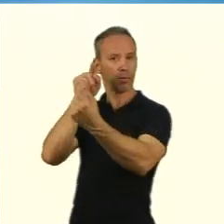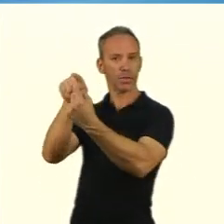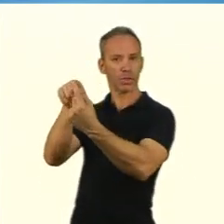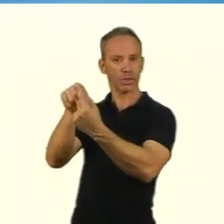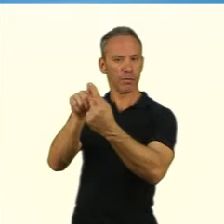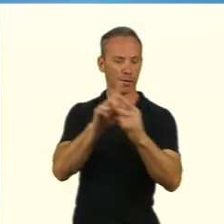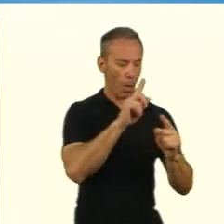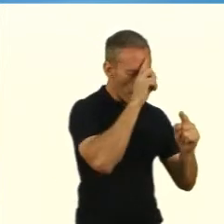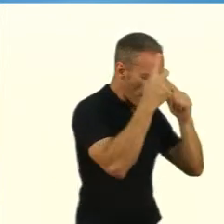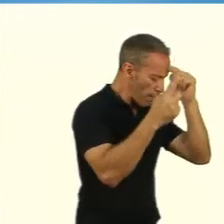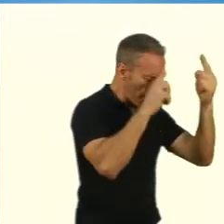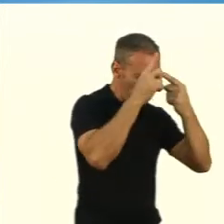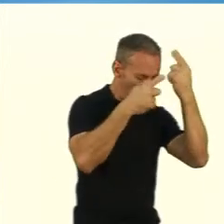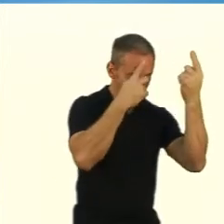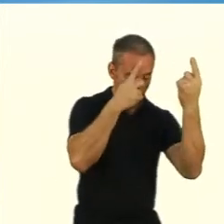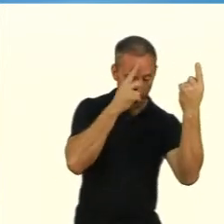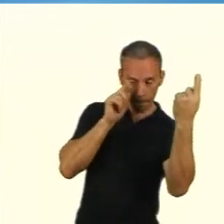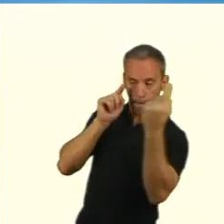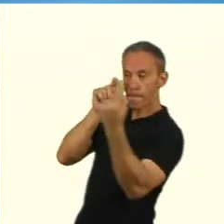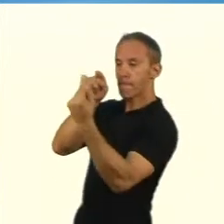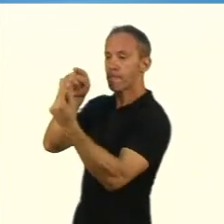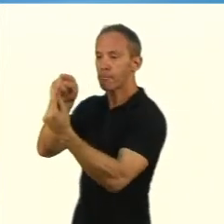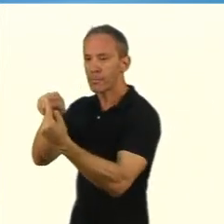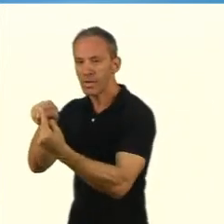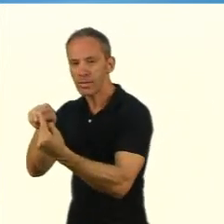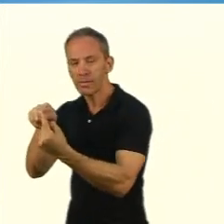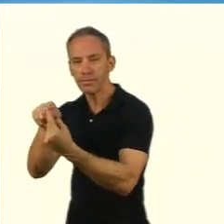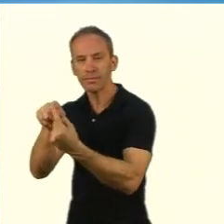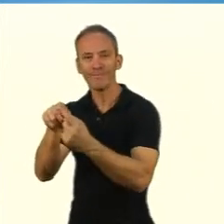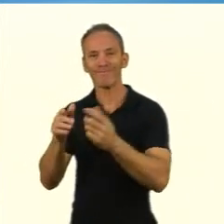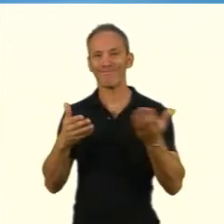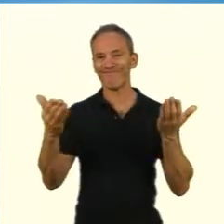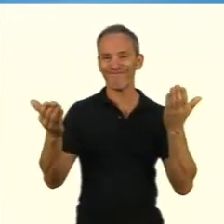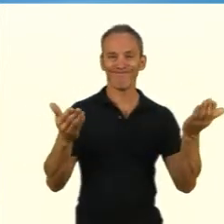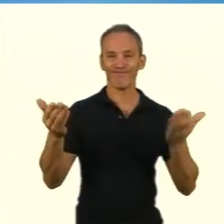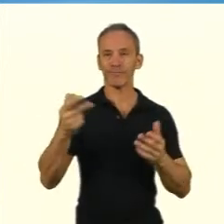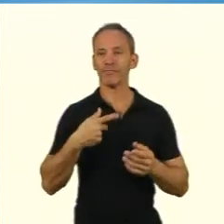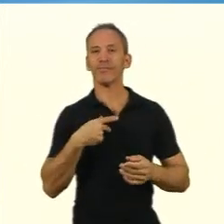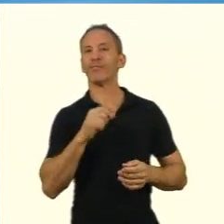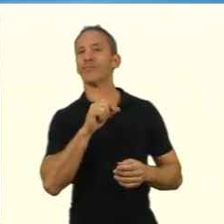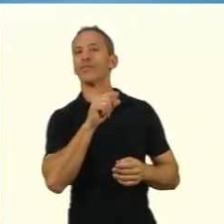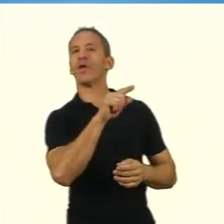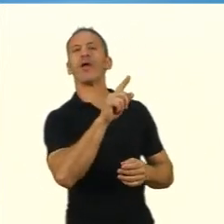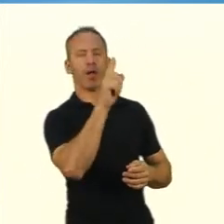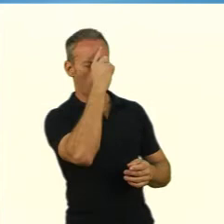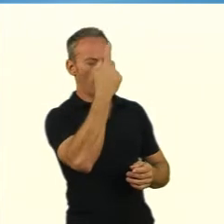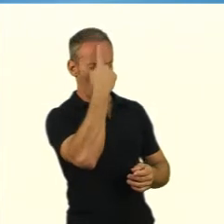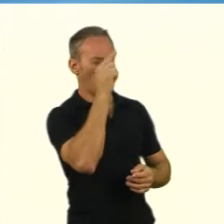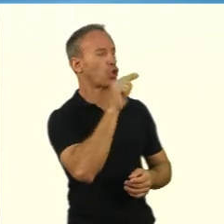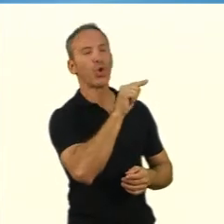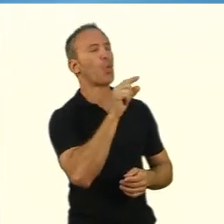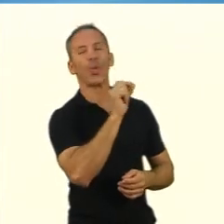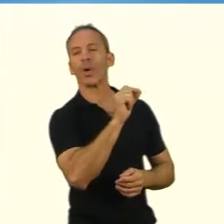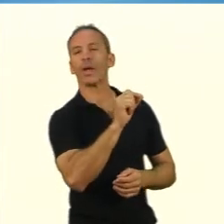mover todo o seu empreendimento, né? Ela que é a geradora de toda a sua investigação, do levantamento